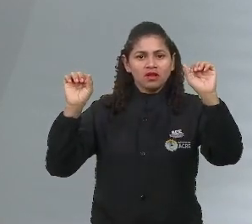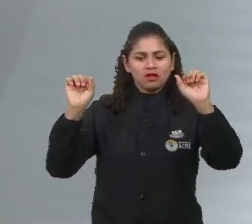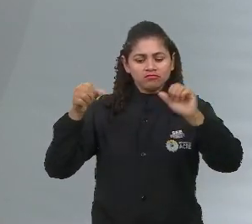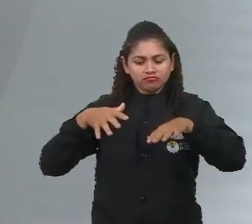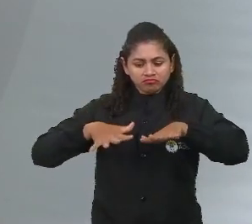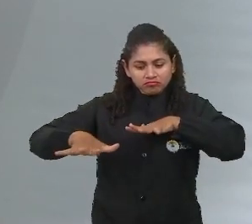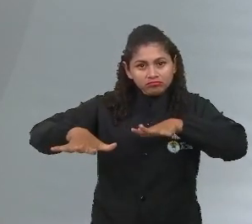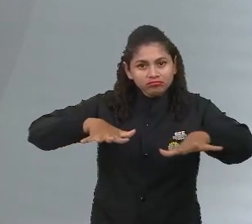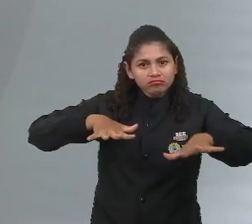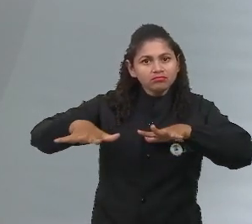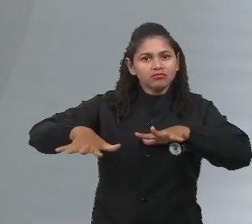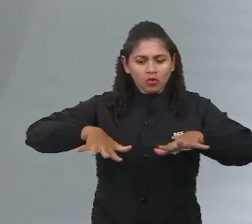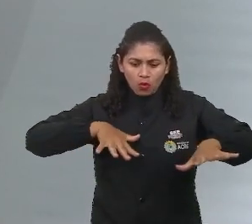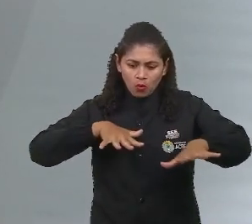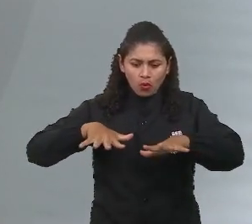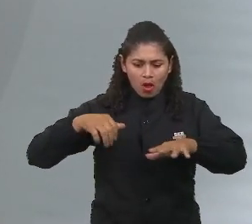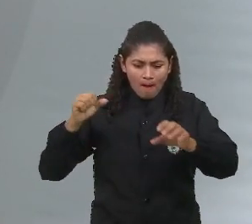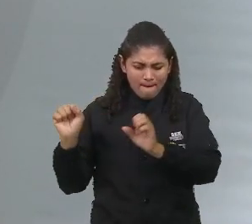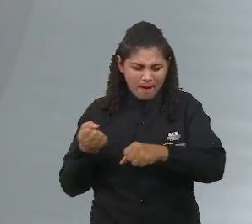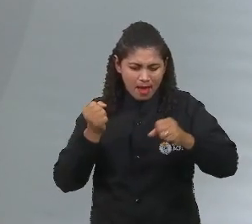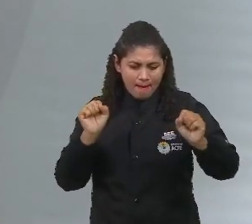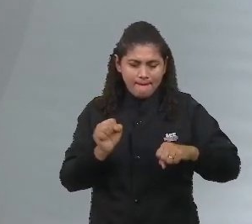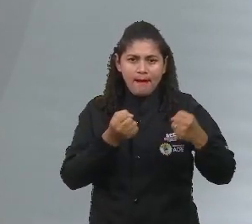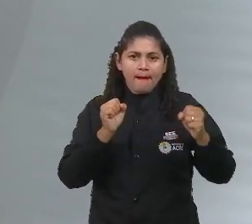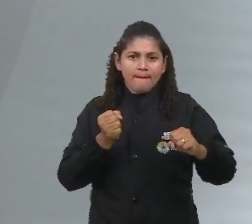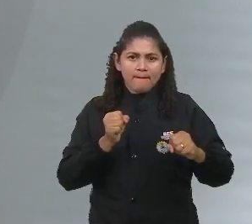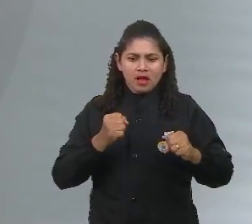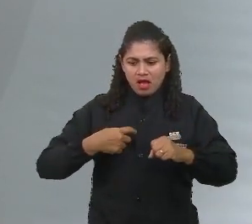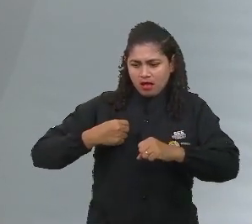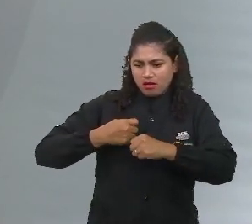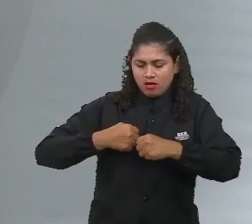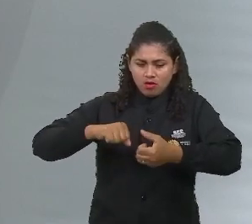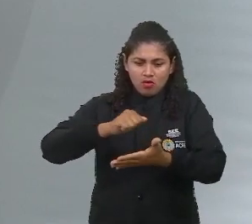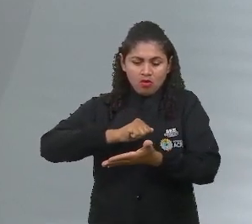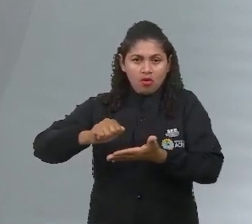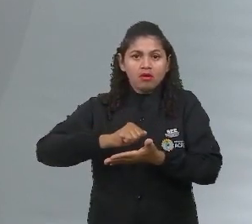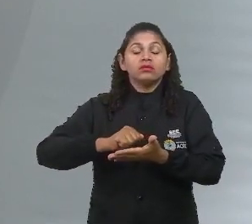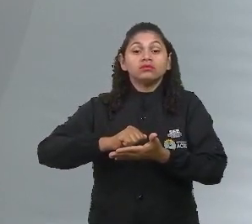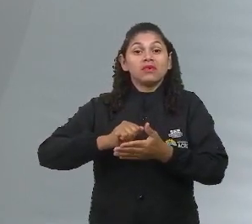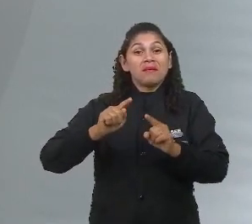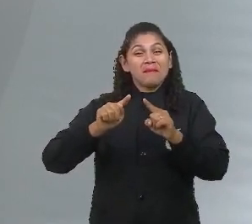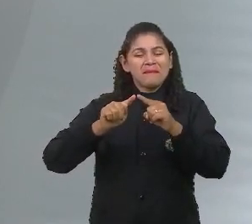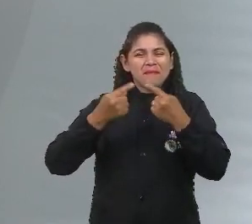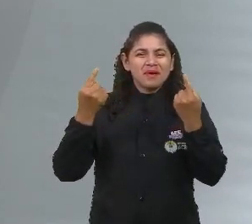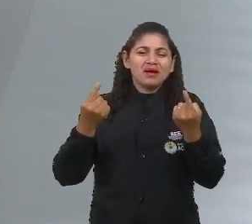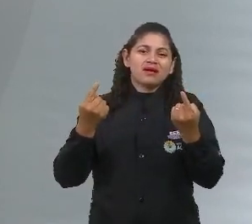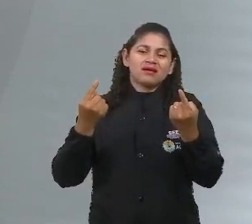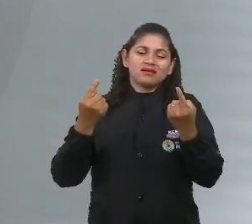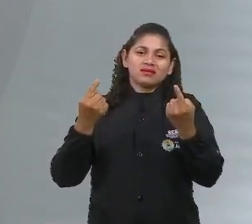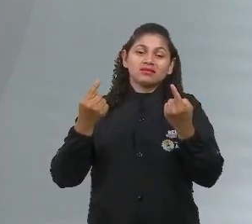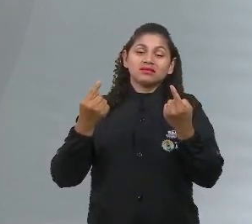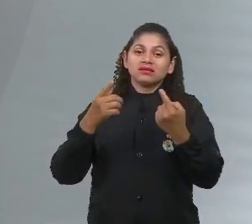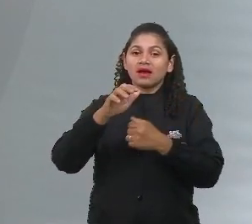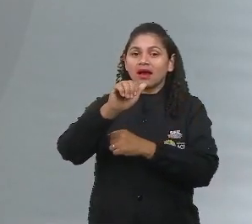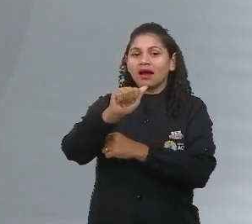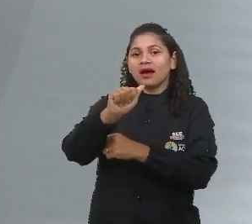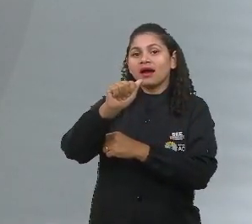movimento vai ser uma atividade física. Mas a atividade física é essa de forma ampla.